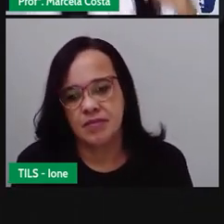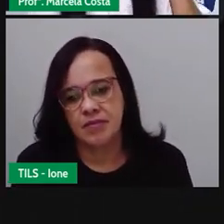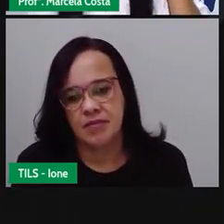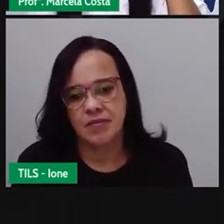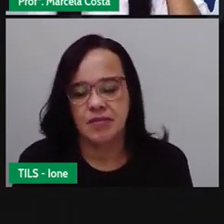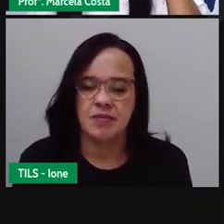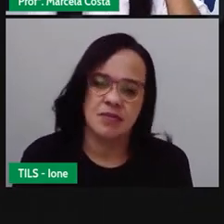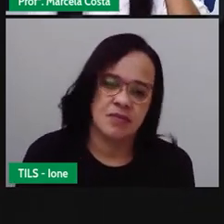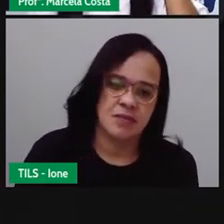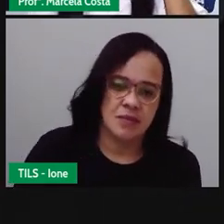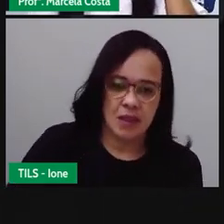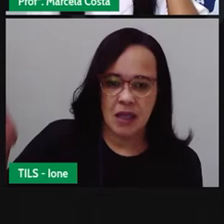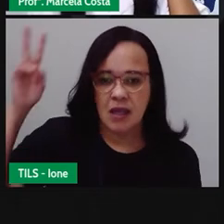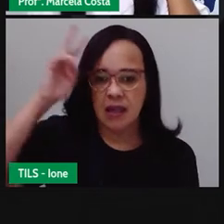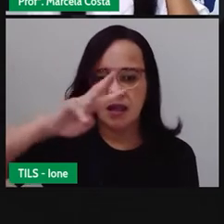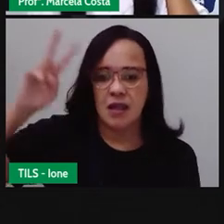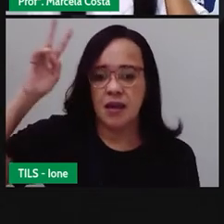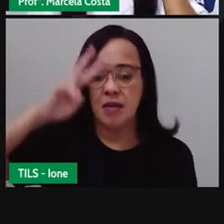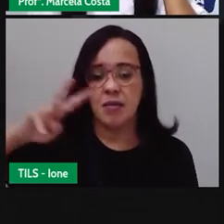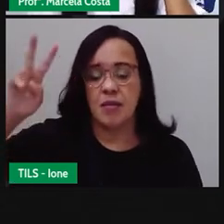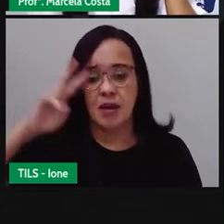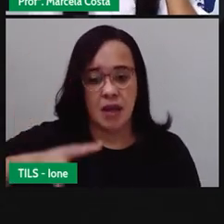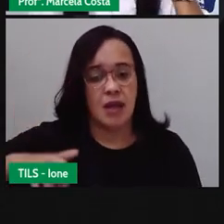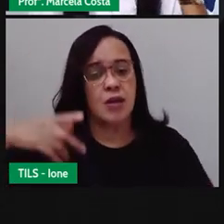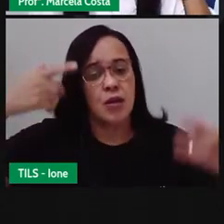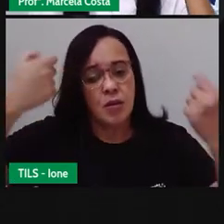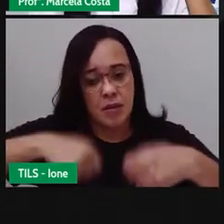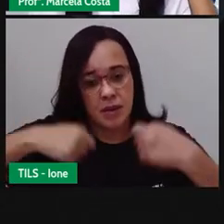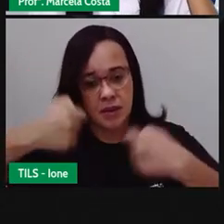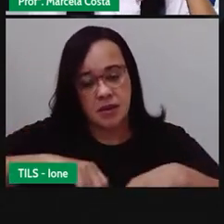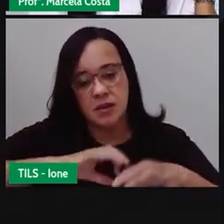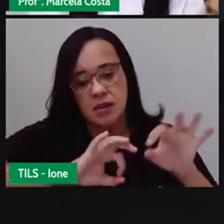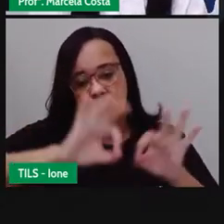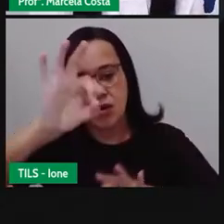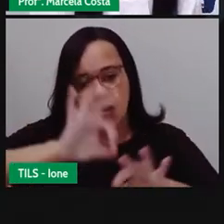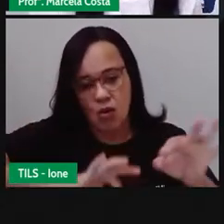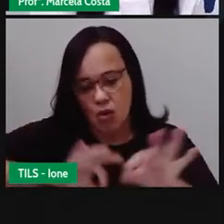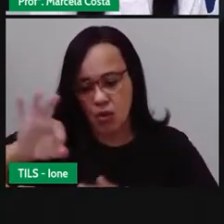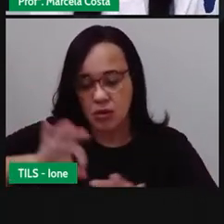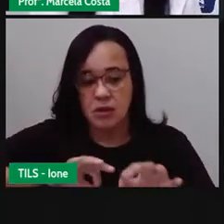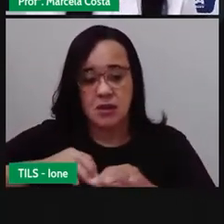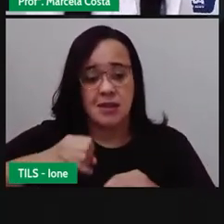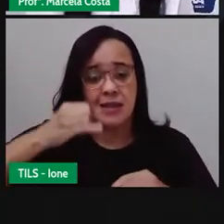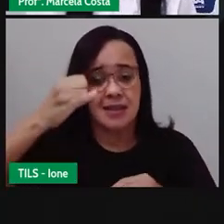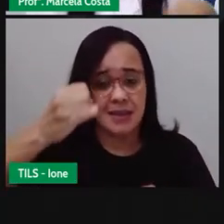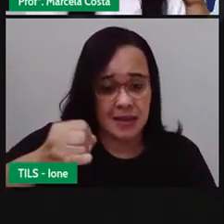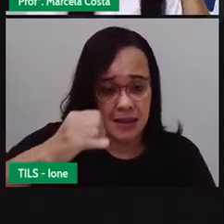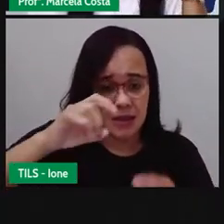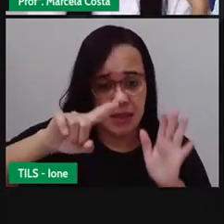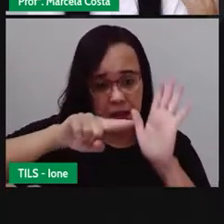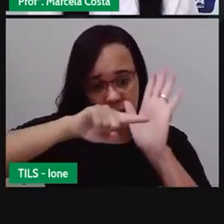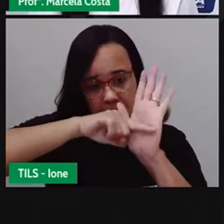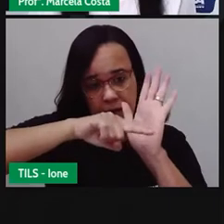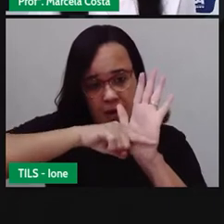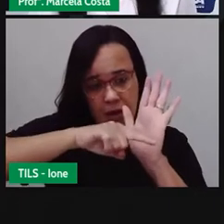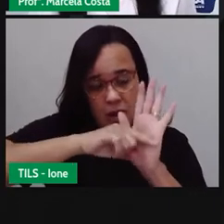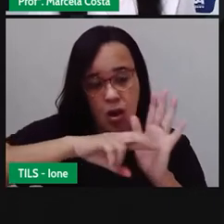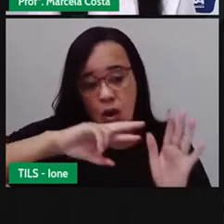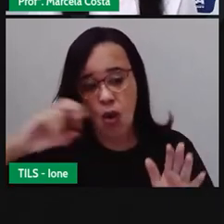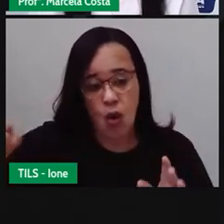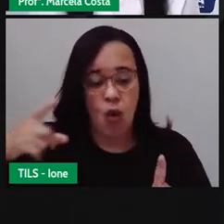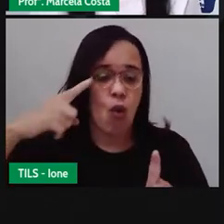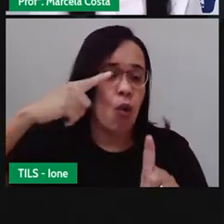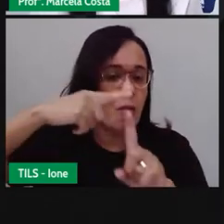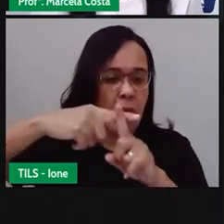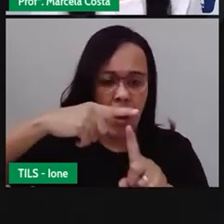Lembrando que quando a gente for armar uma operação assim, seja ela de número zero, pra trás, ou qualquer outra